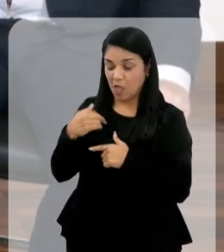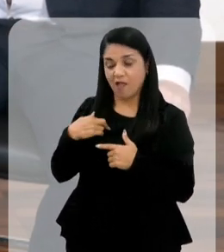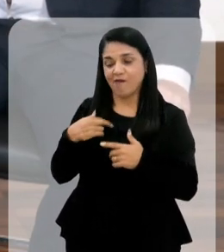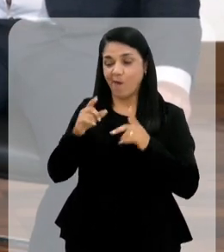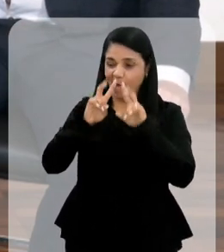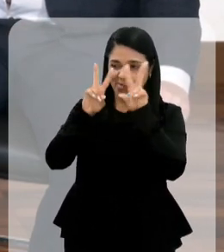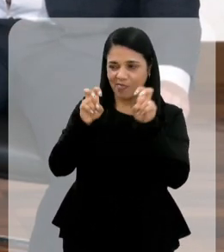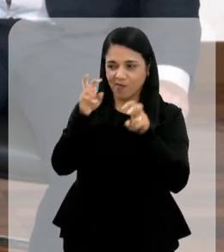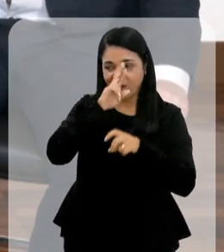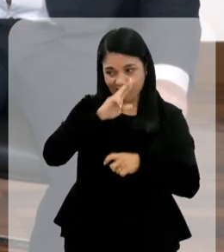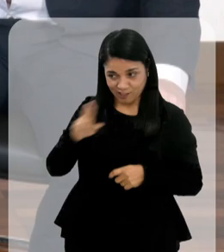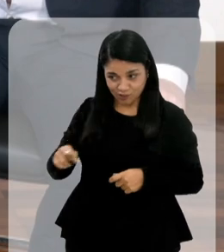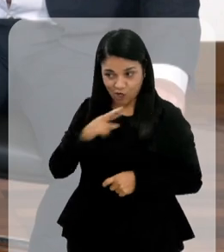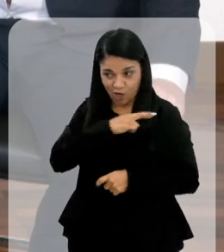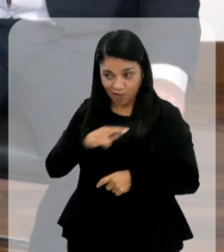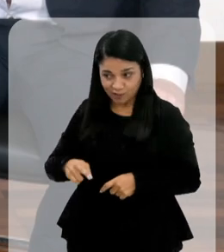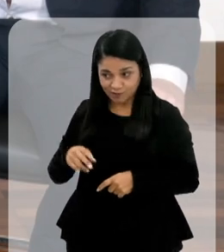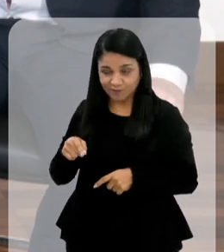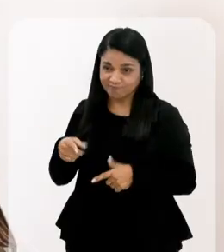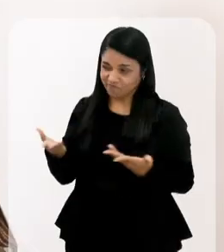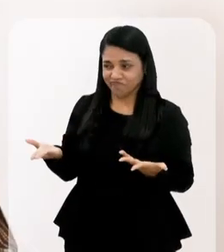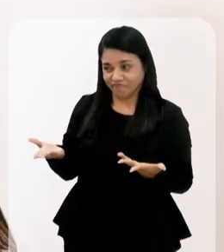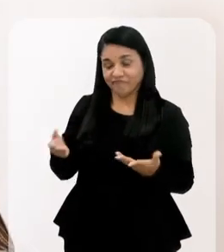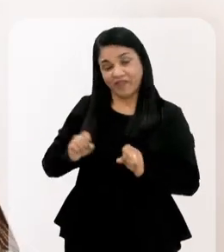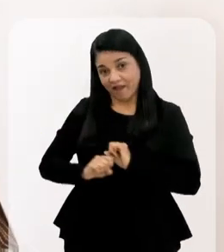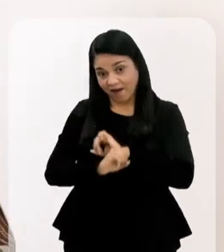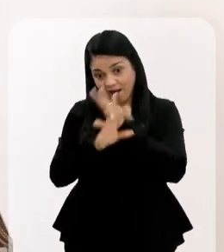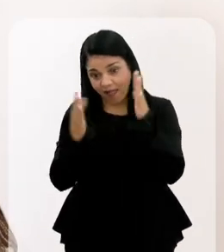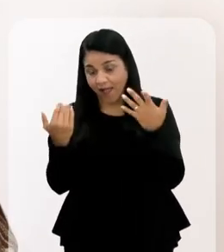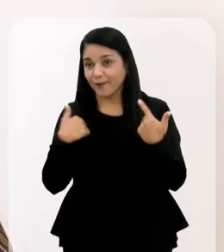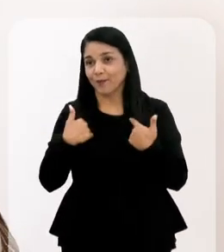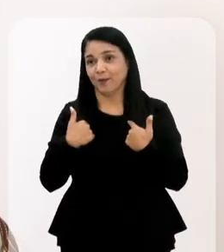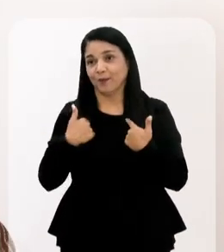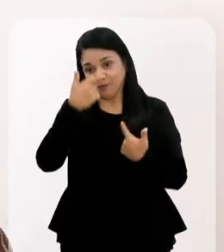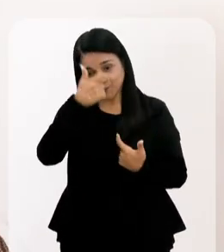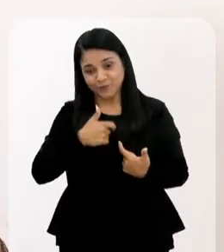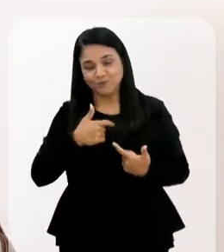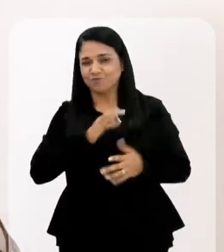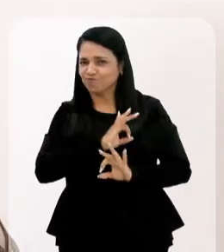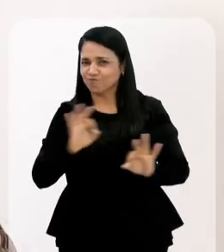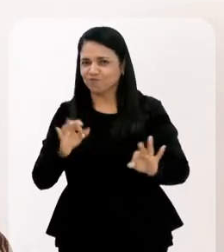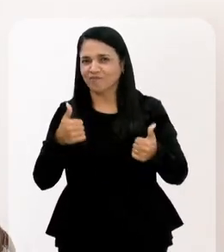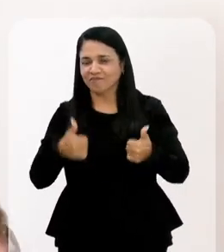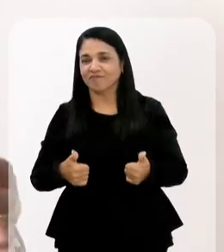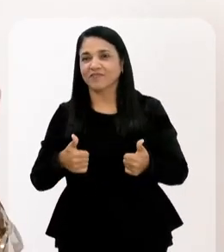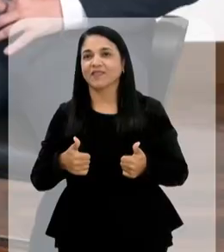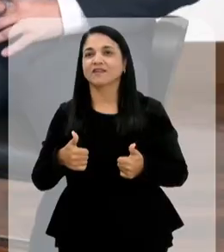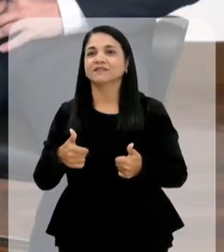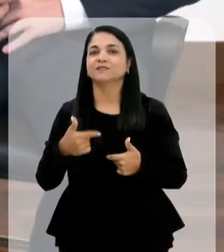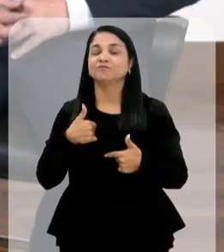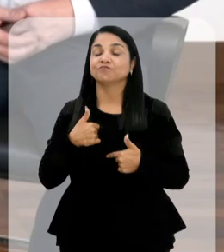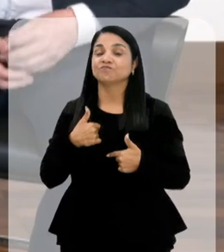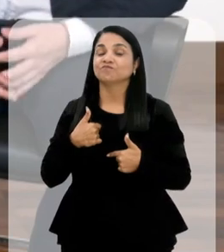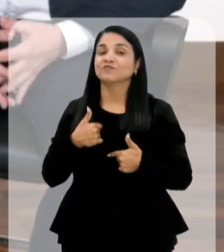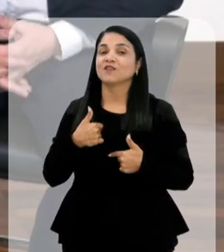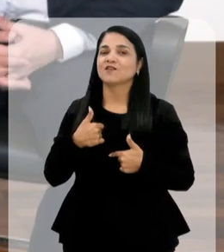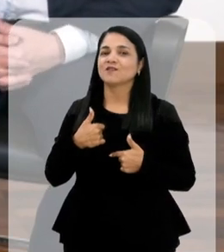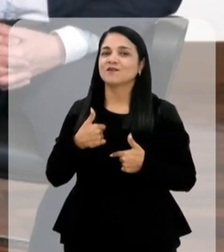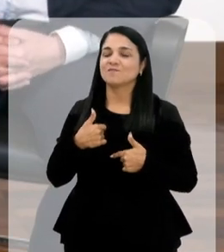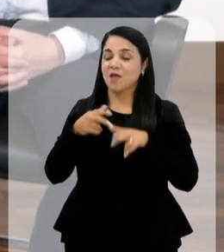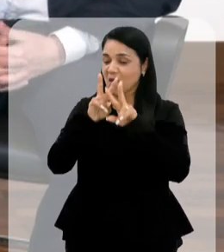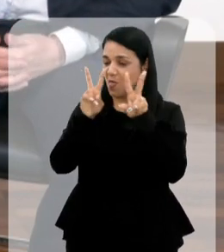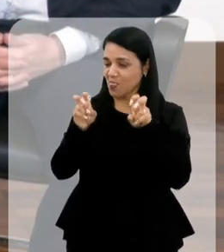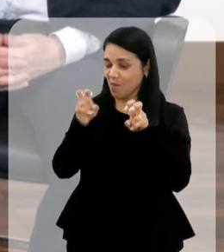para a minha brasa. É isso mesmo, gente. É, né? O ditado, né? Porque eu, para errar a ditada, é uma grandeza. Então, puxando a sardinha para a minha